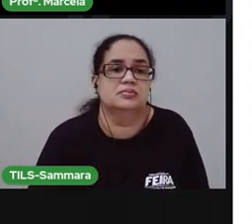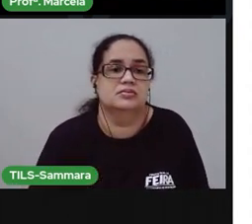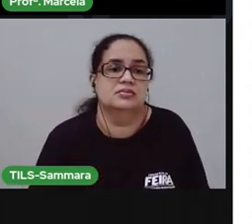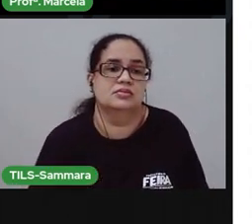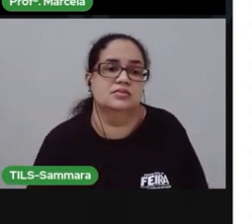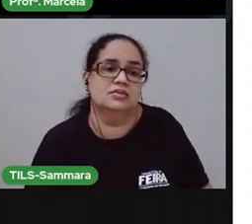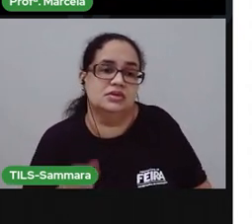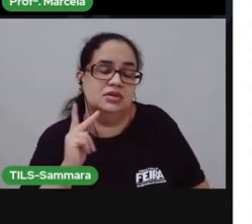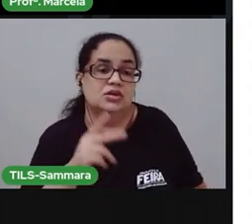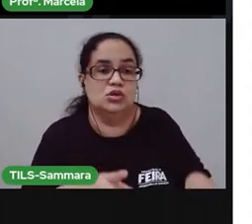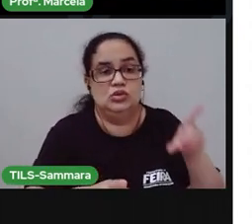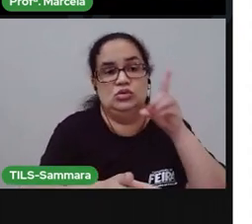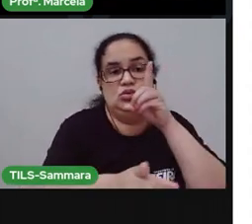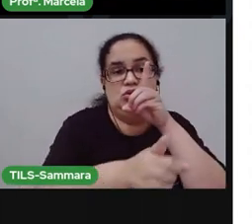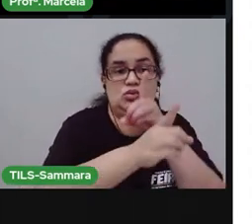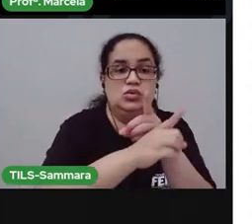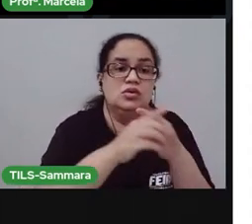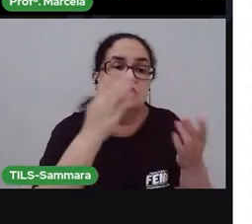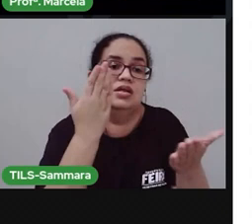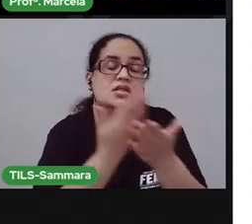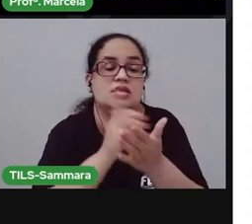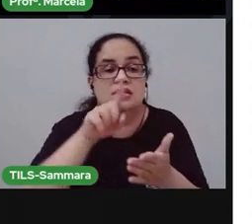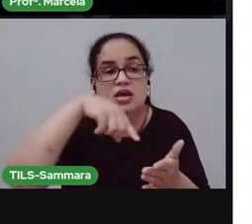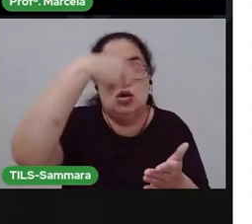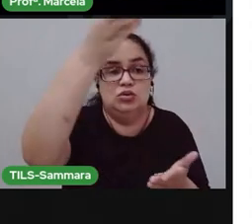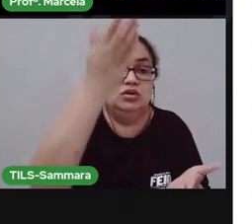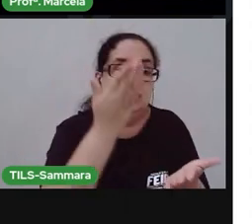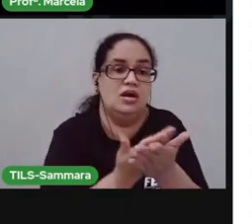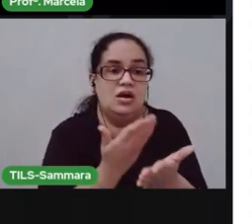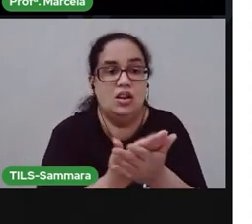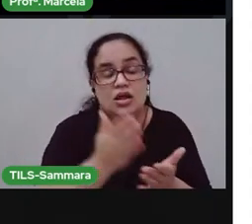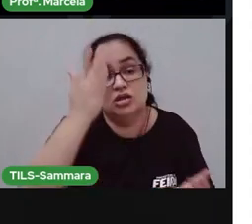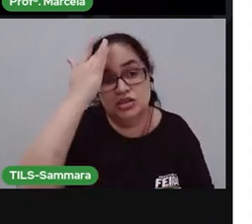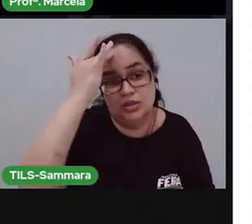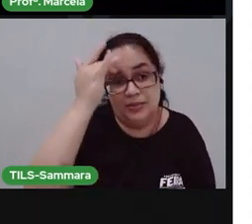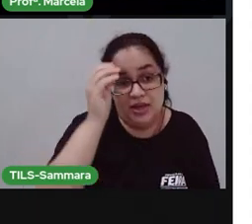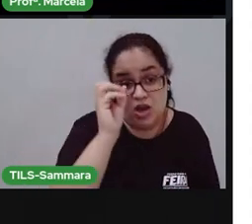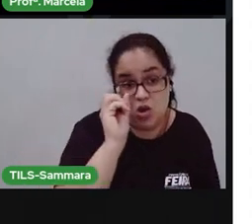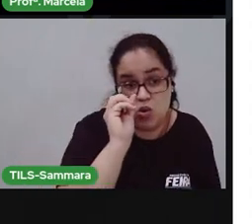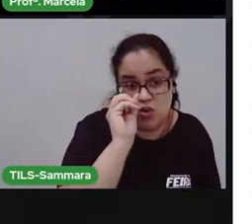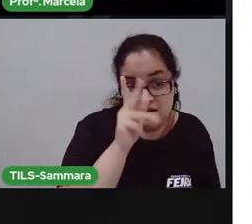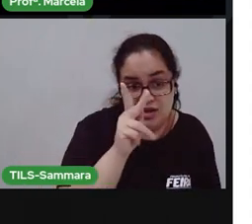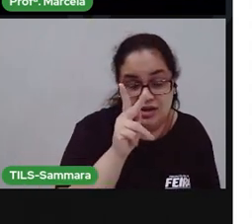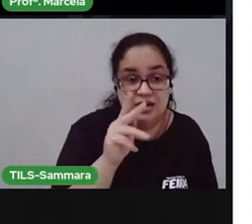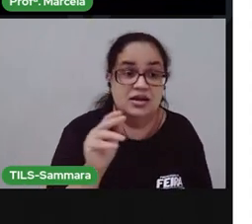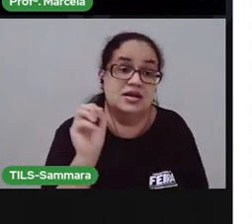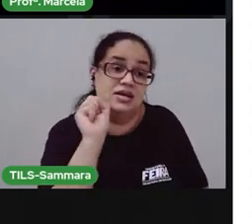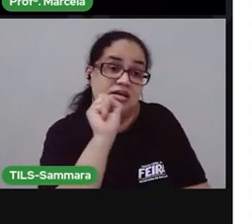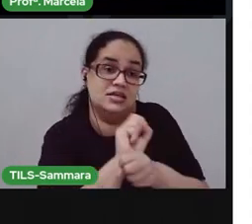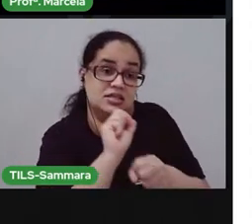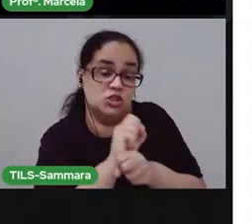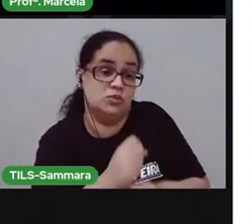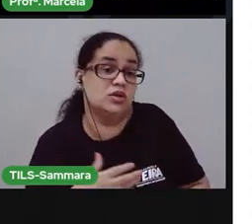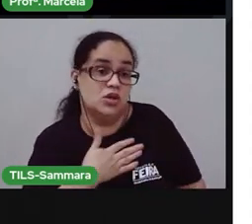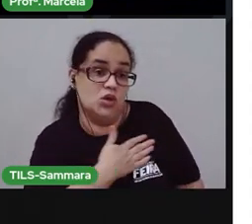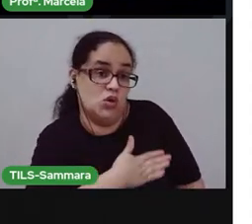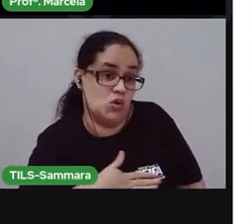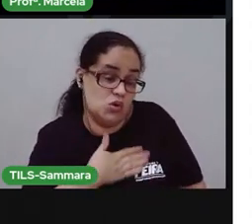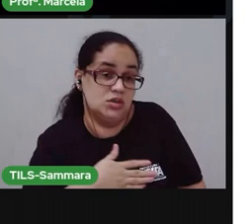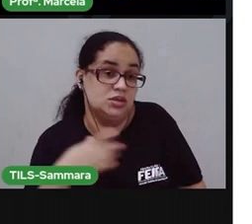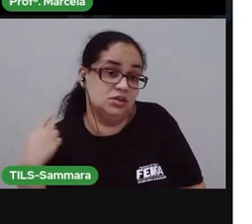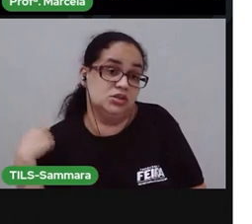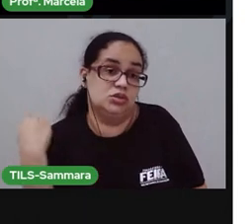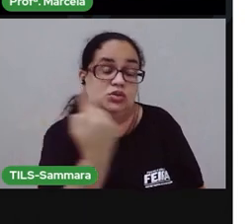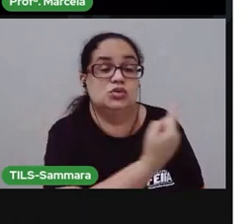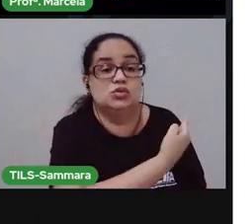Vamos nos encontrar agora só na próxima aula de amanhã. Tá bom? Espero que tenham gostado bastante da nossa aula